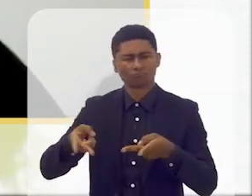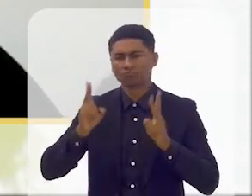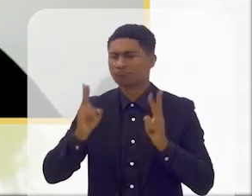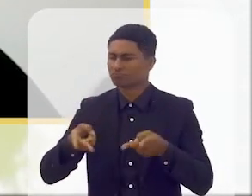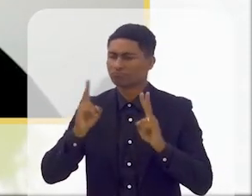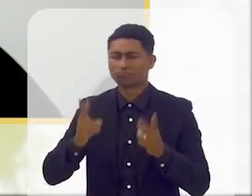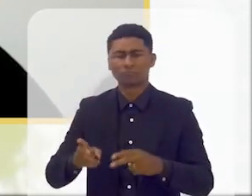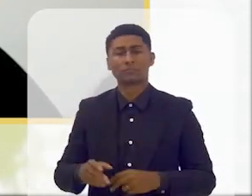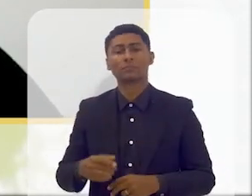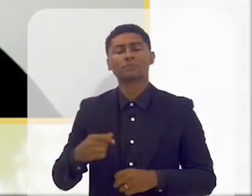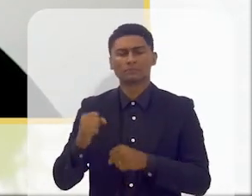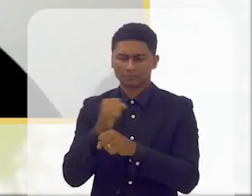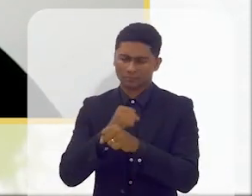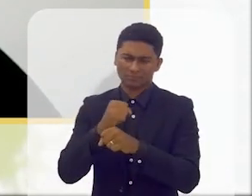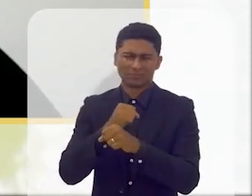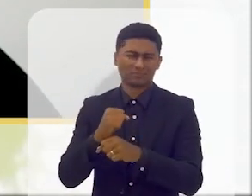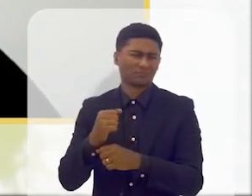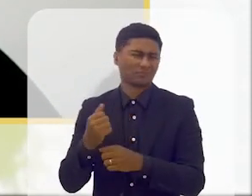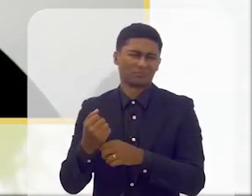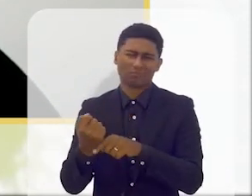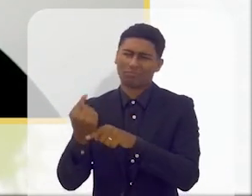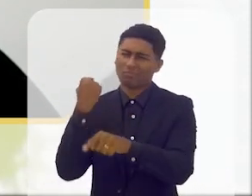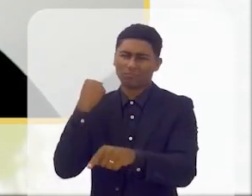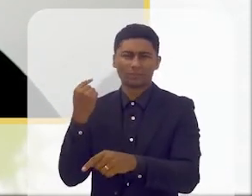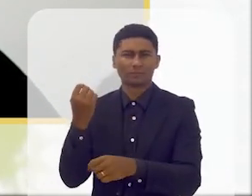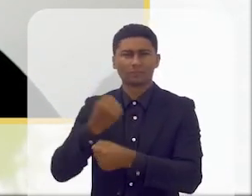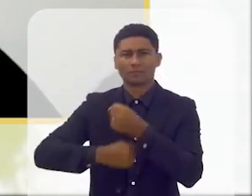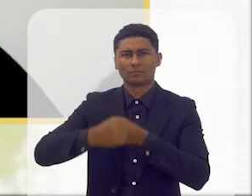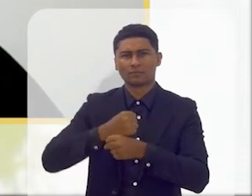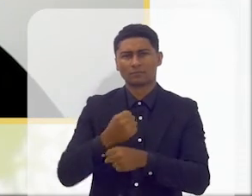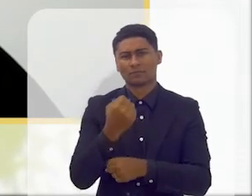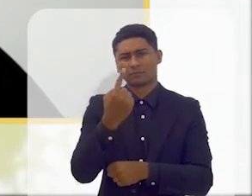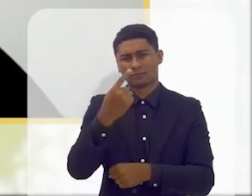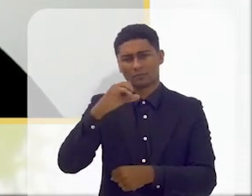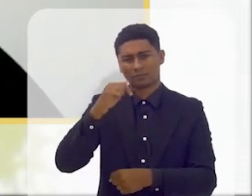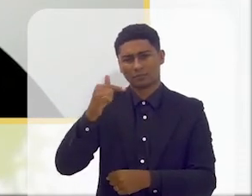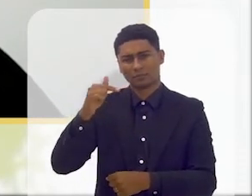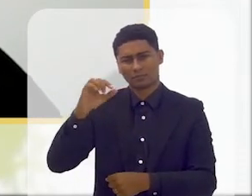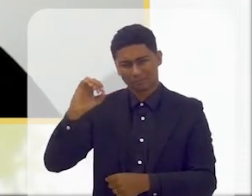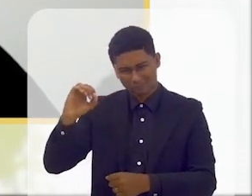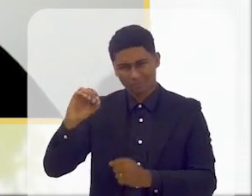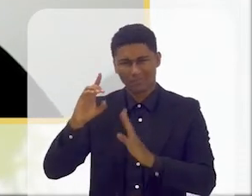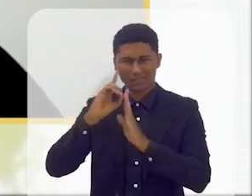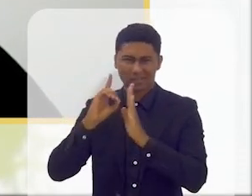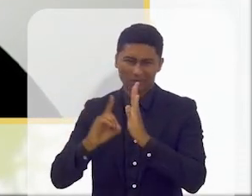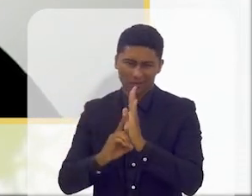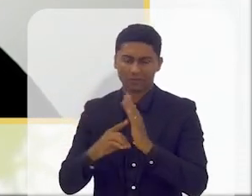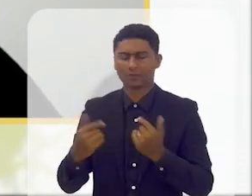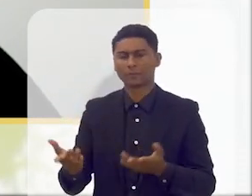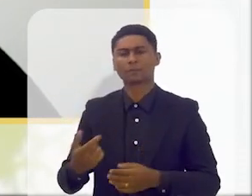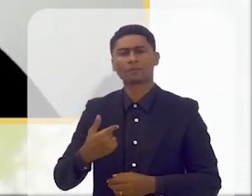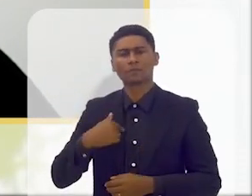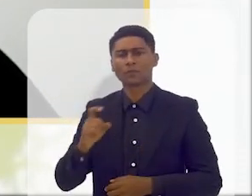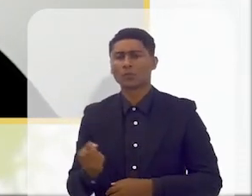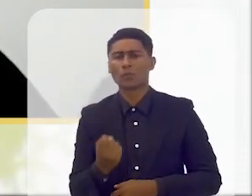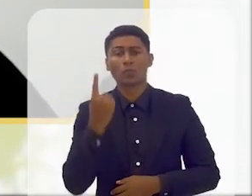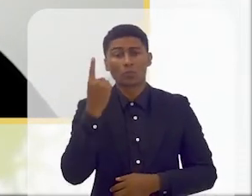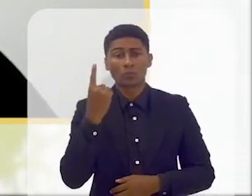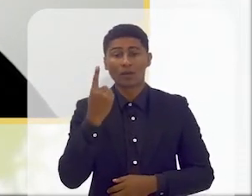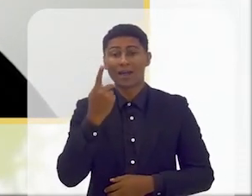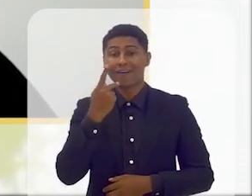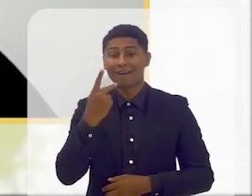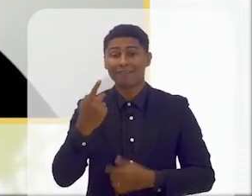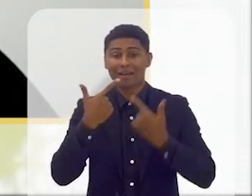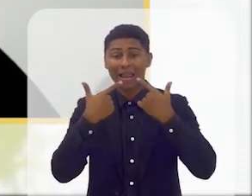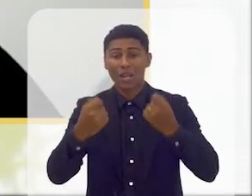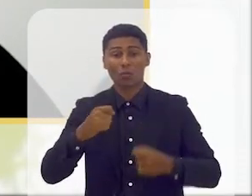época porque já foi há muitos anos foi na década de 70 por um mero acaso eu era a única no fundo que falava